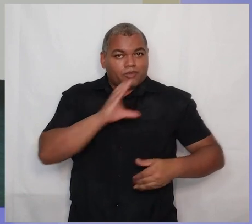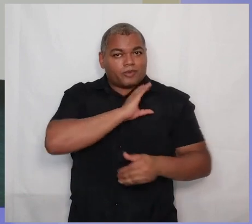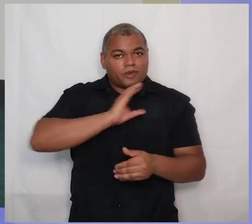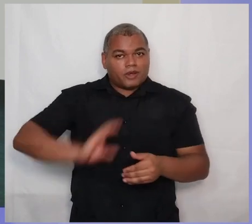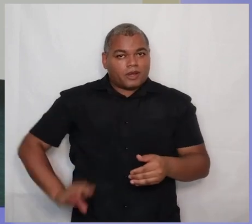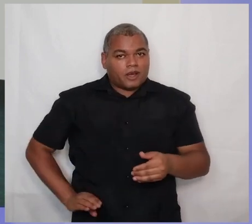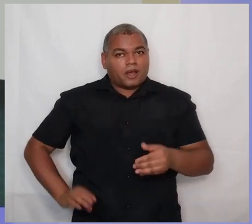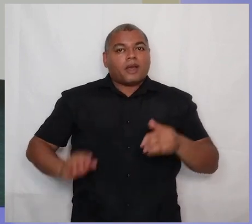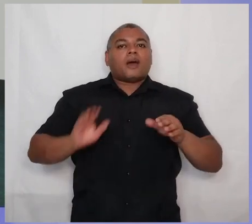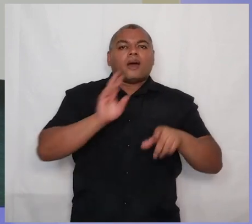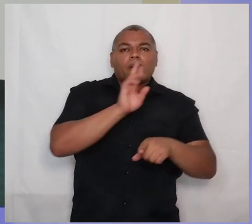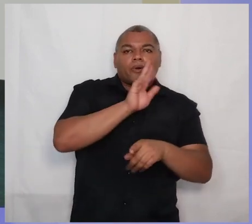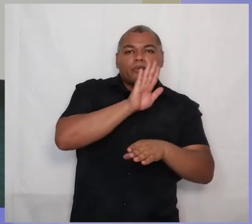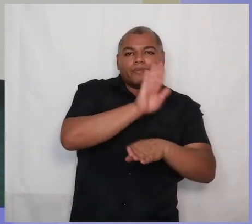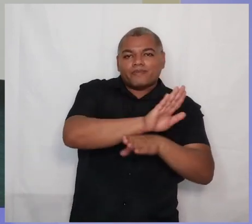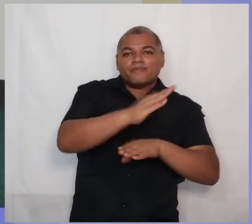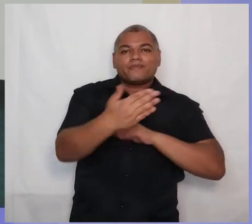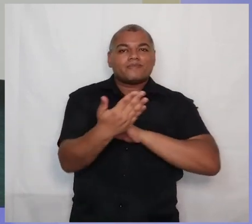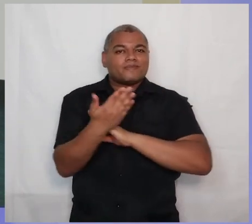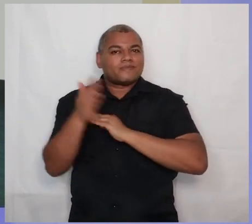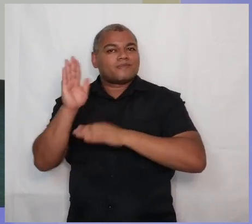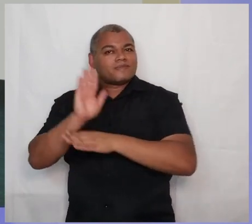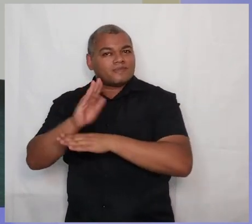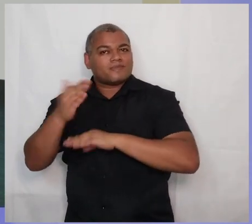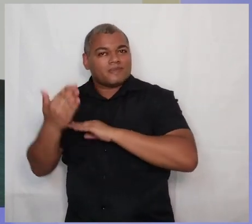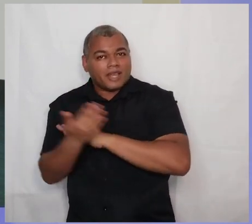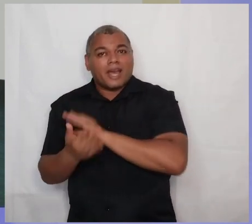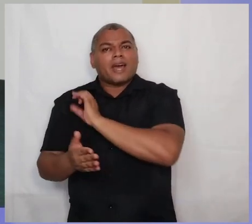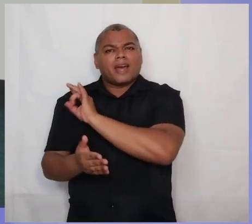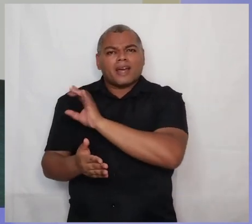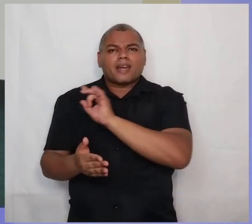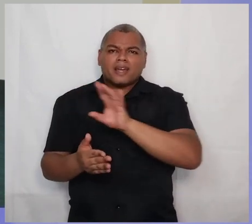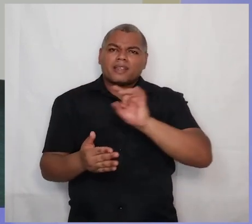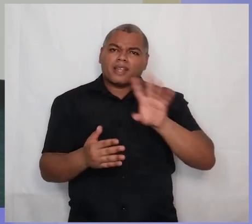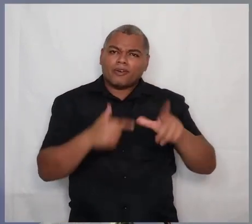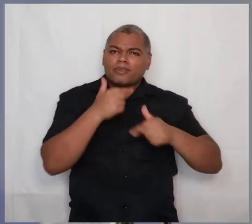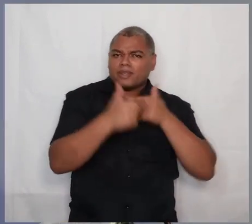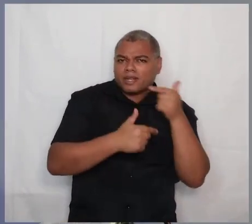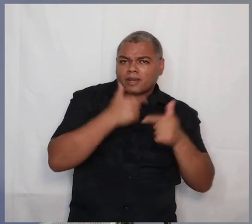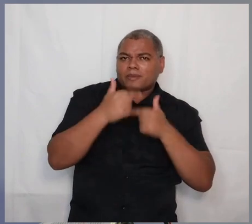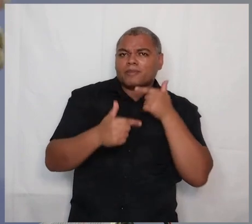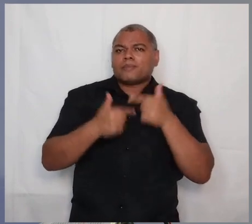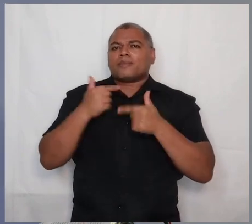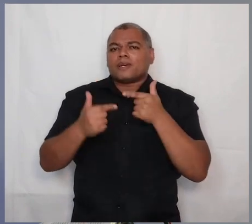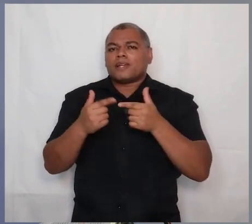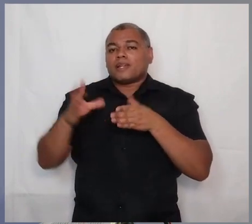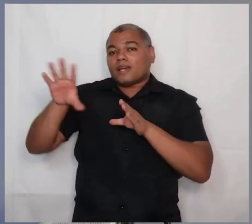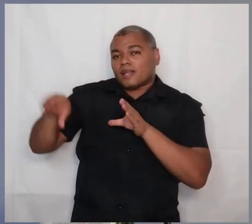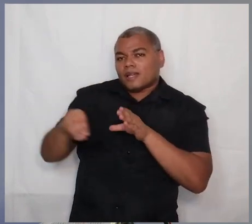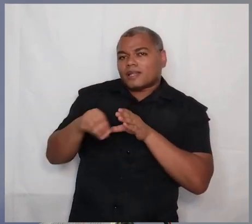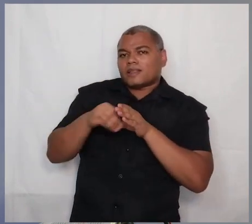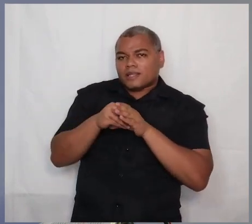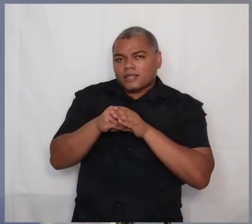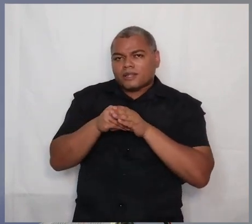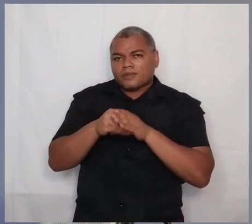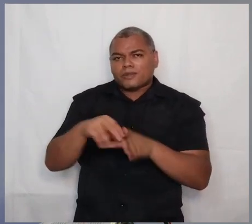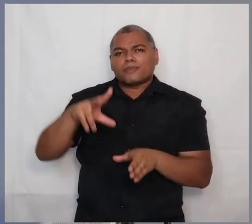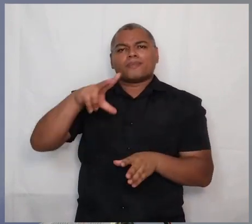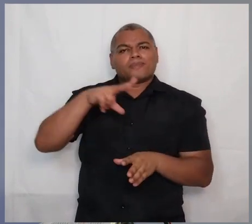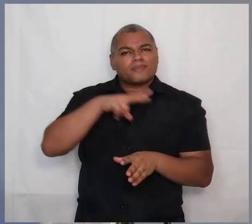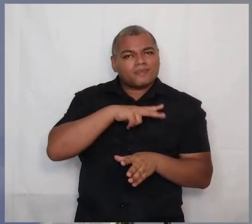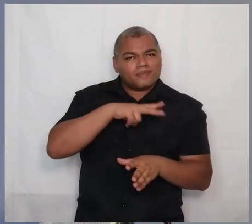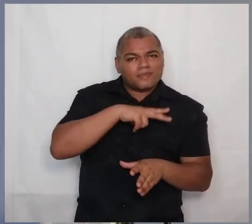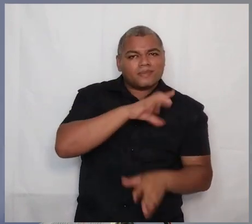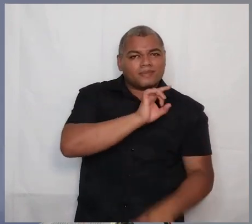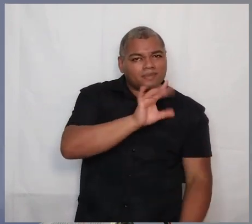trabalha no trabalho que lhe é peculiar, que lhe é adequado. E assim o corpo efetua o seu próprio crescimento